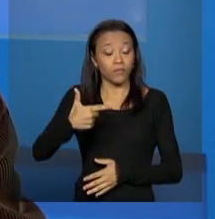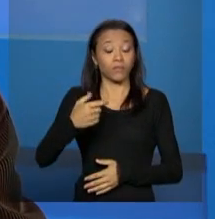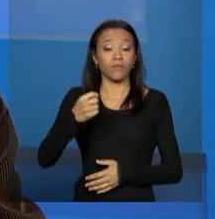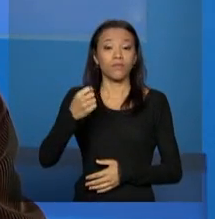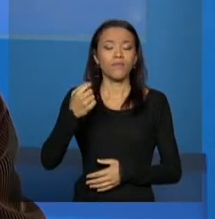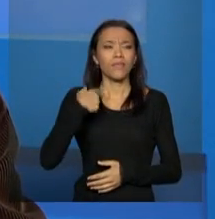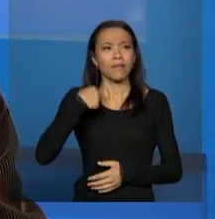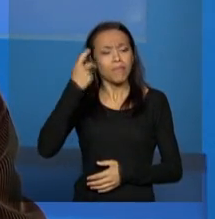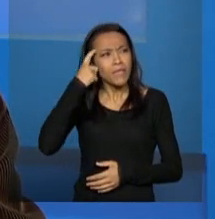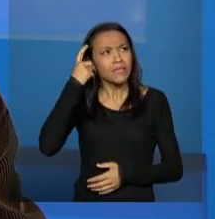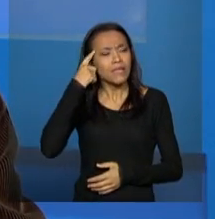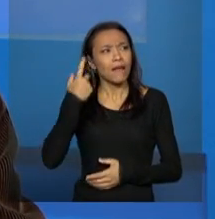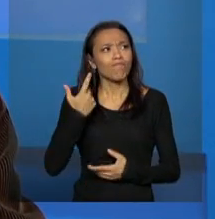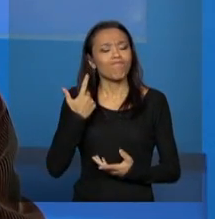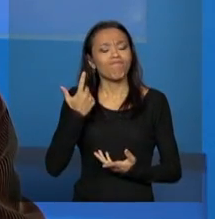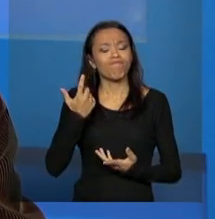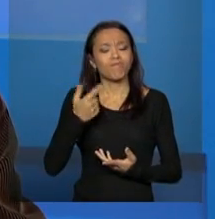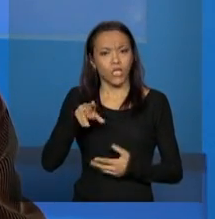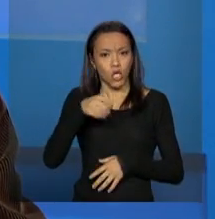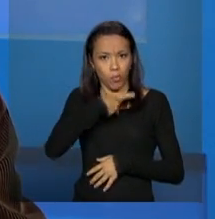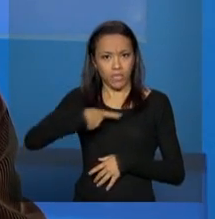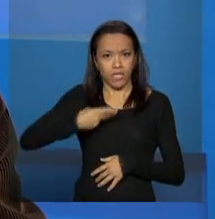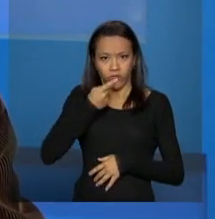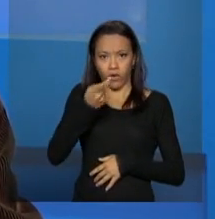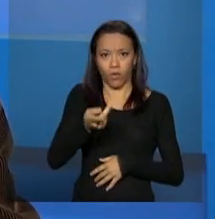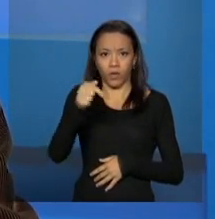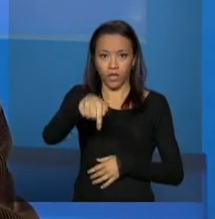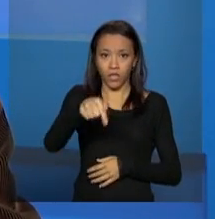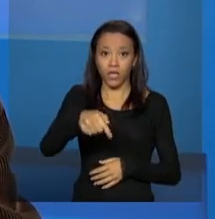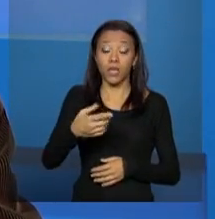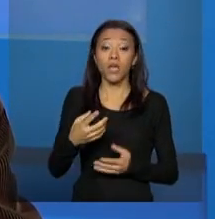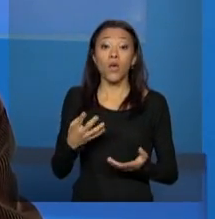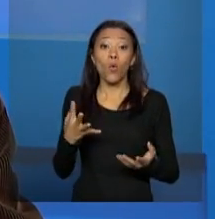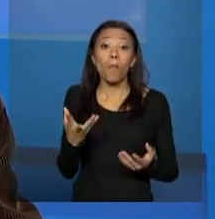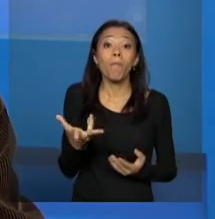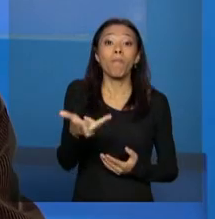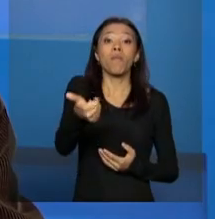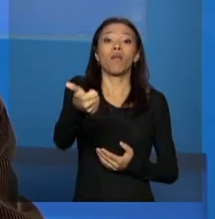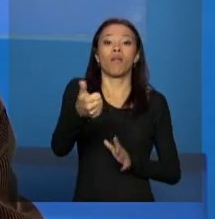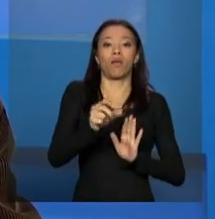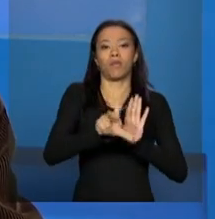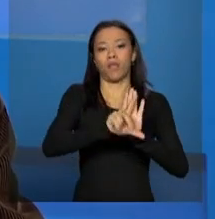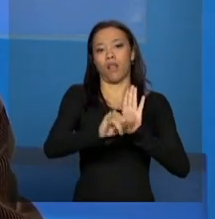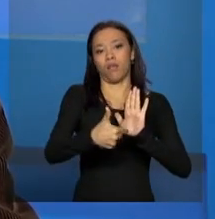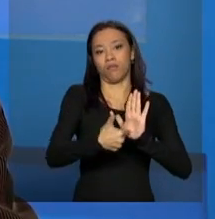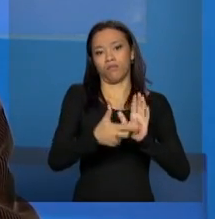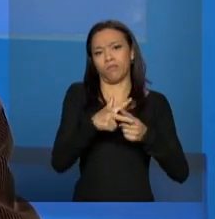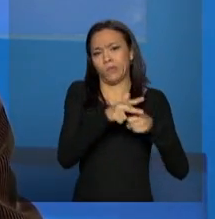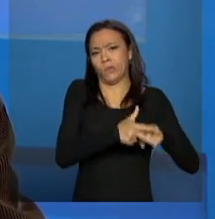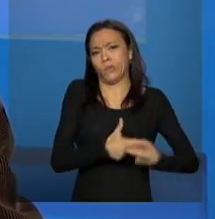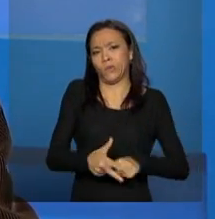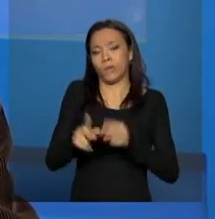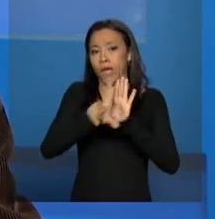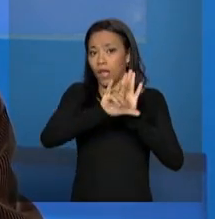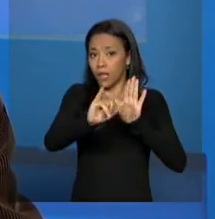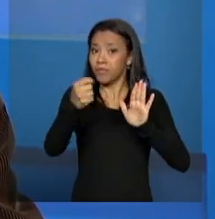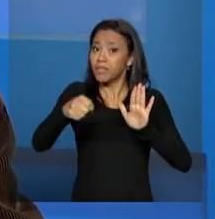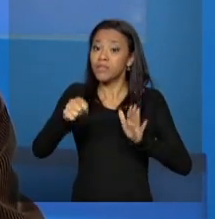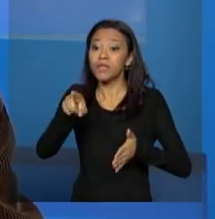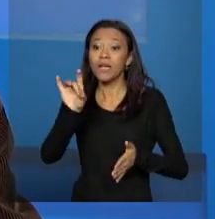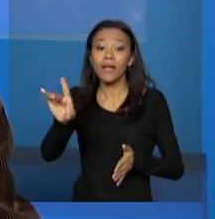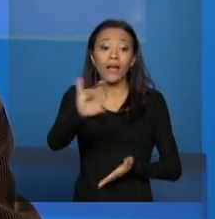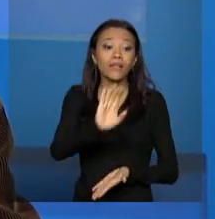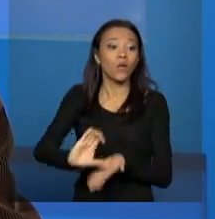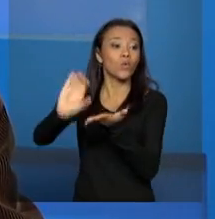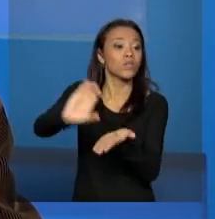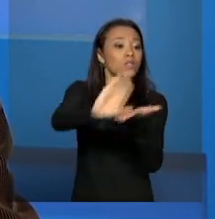o conselheiro presidente de volta colocou com a nação aprimoramento da legislação. É necessário que os conselhos aprimorem a sua legislação, coloquem ela de